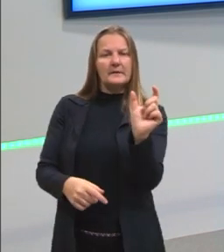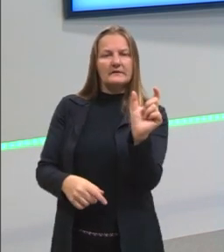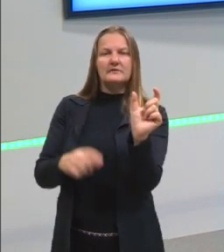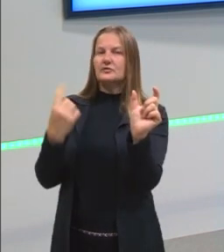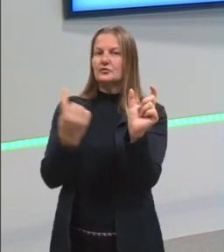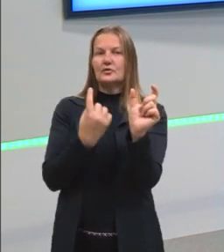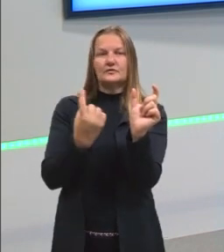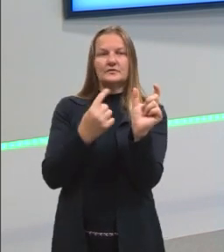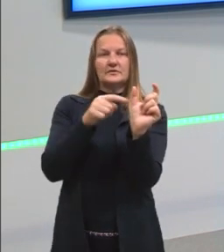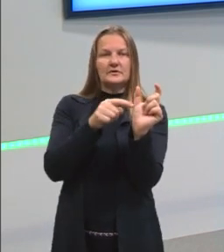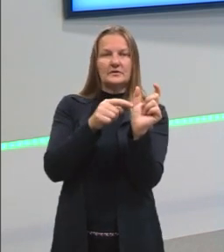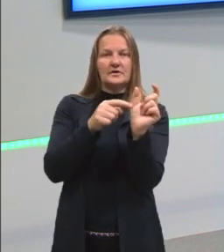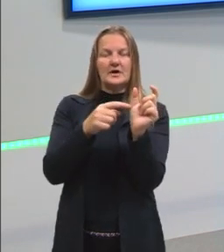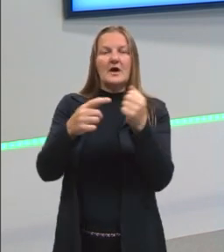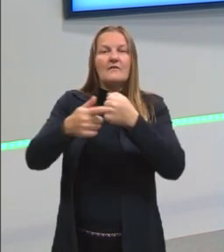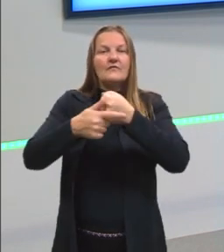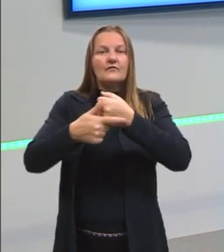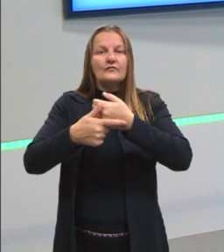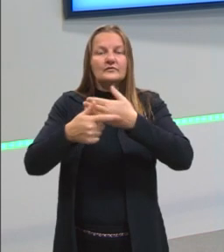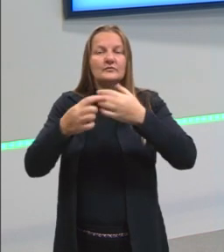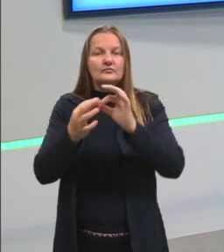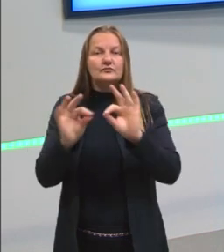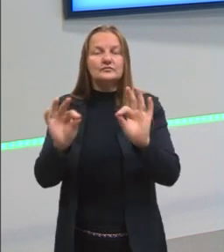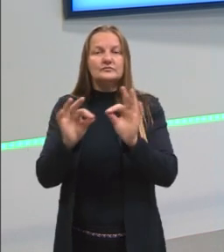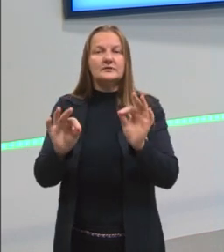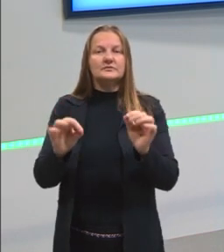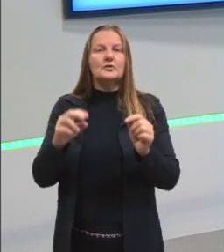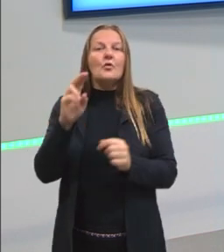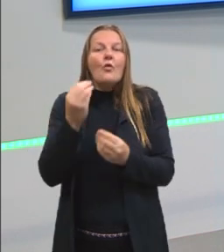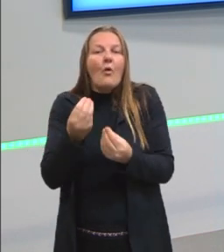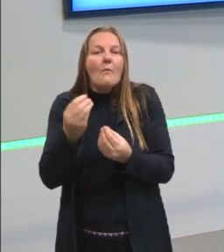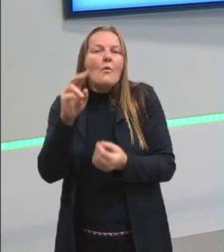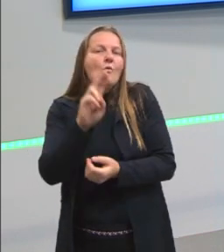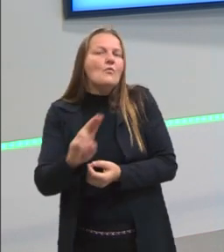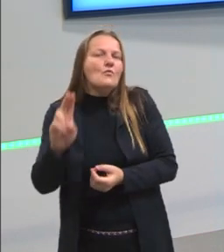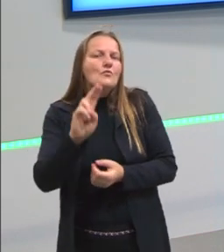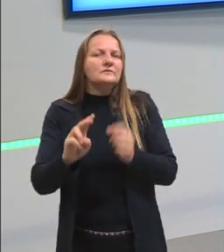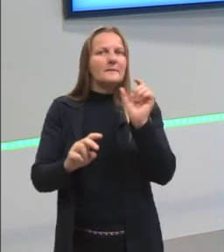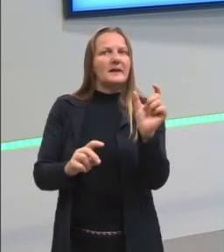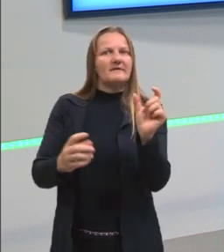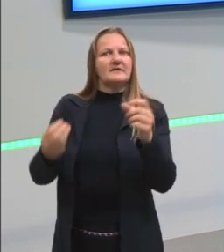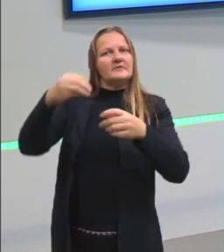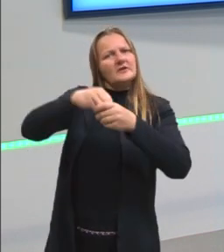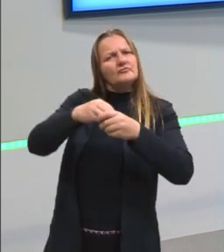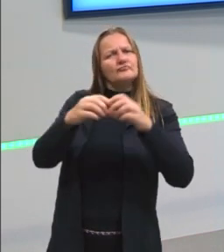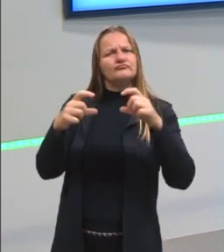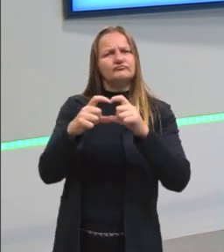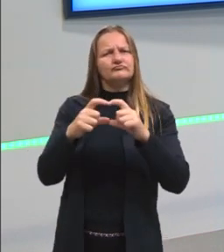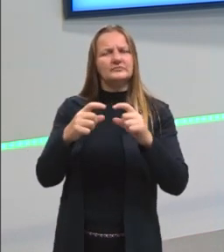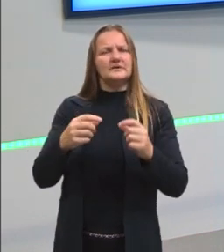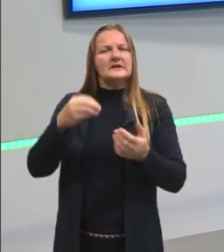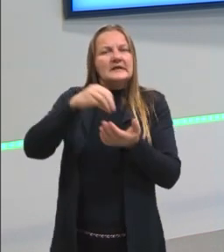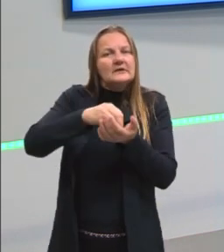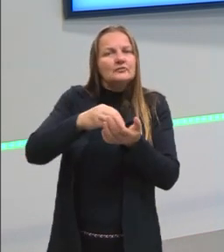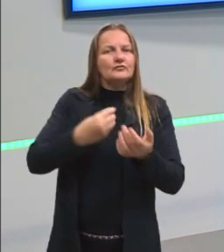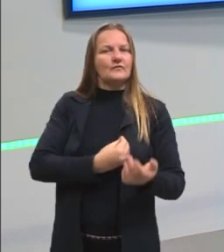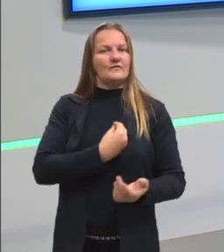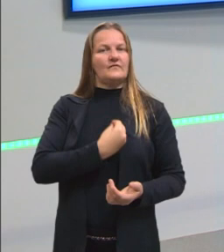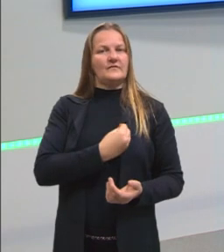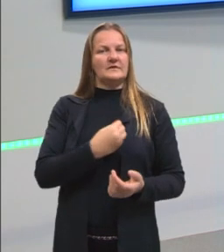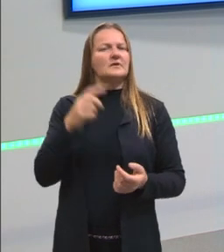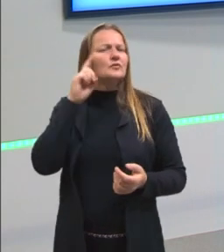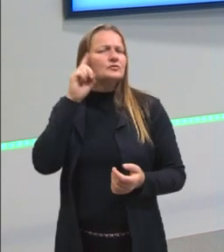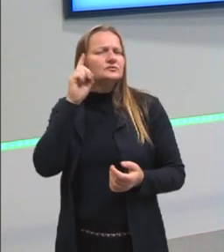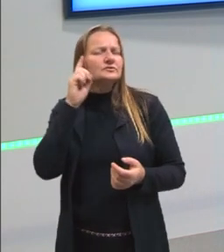só. A função sintática é essa palavra num uso. É essa palavra quando ela vai para a vida real, quando ela vai para